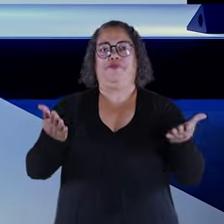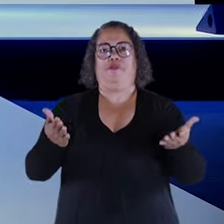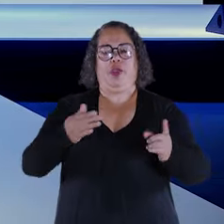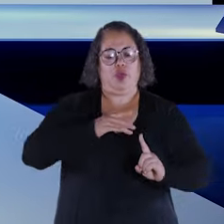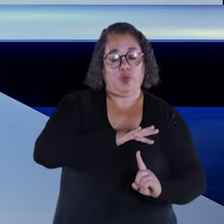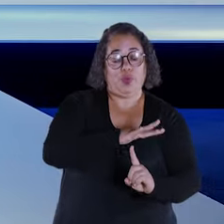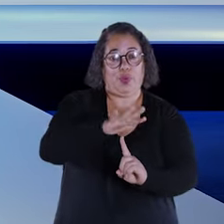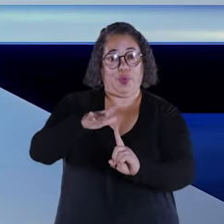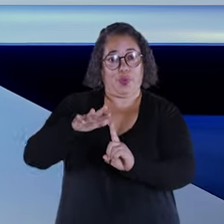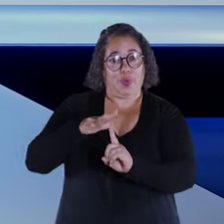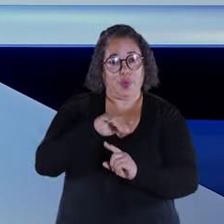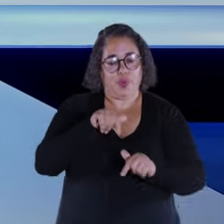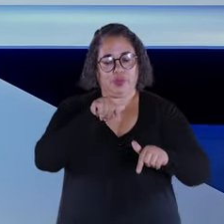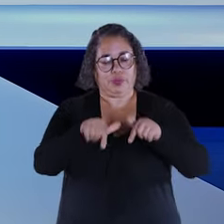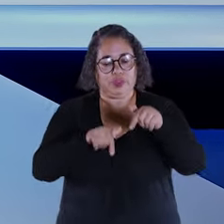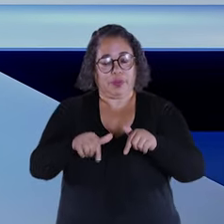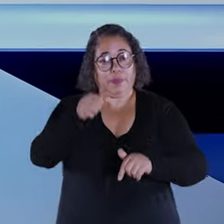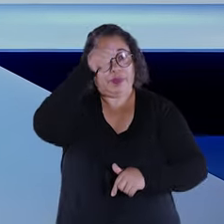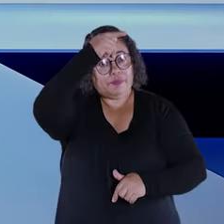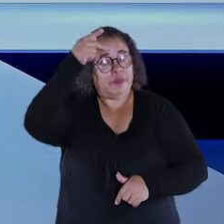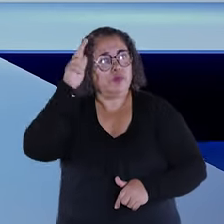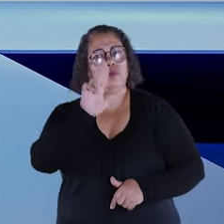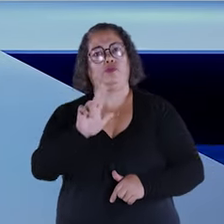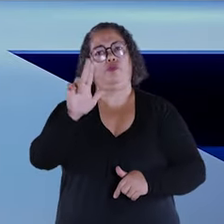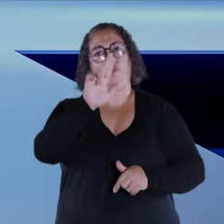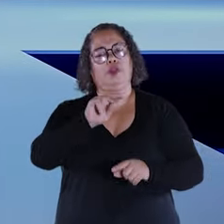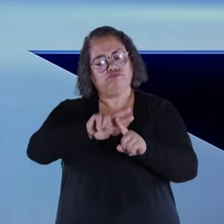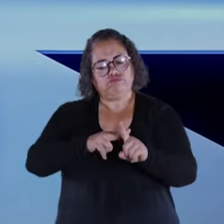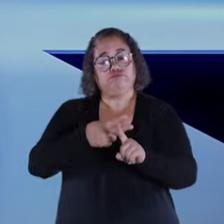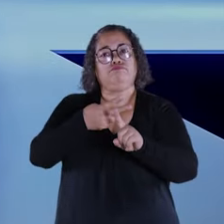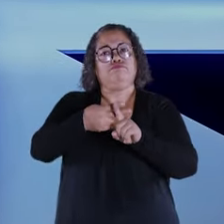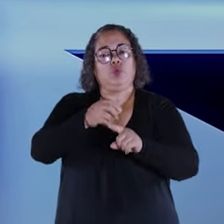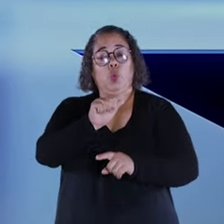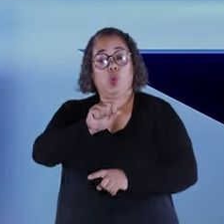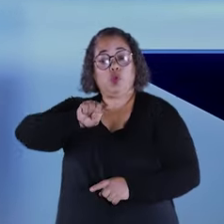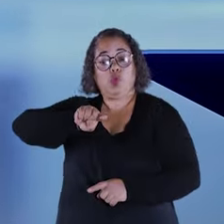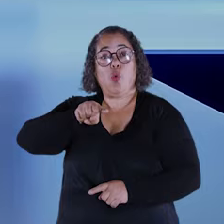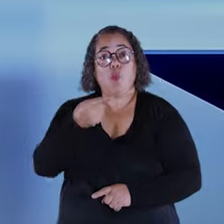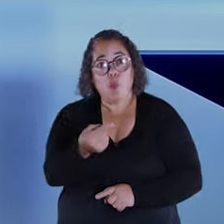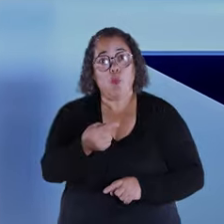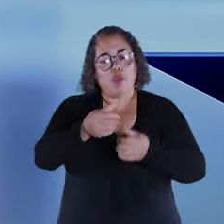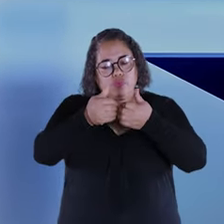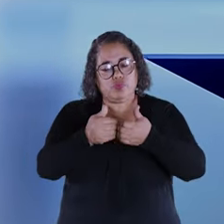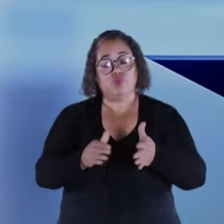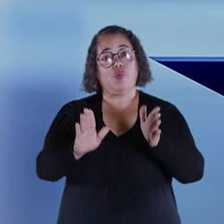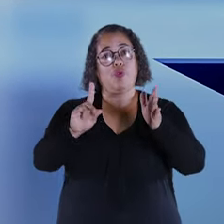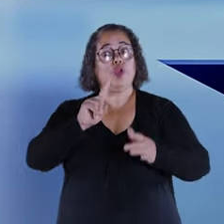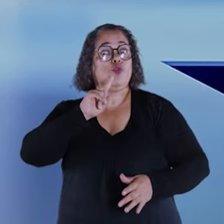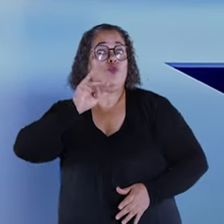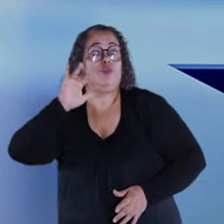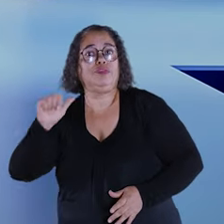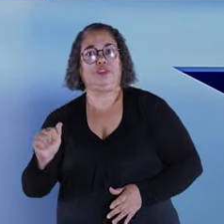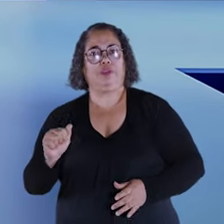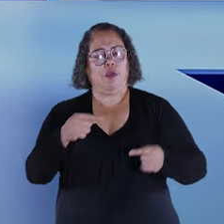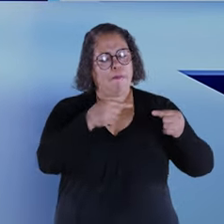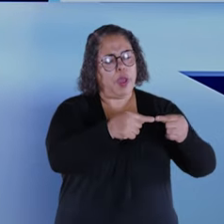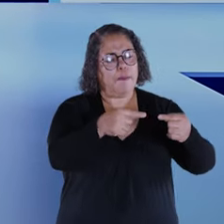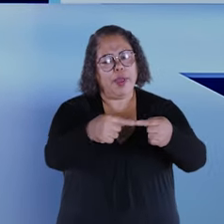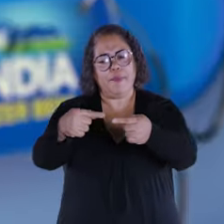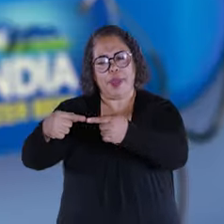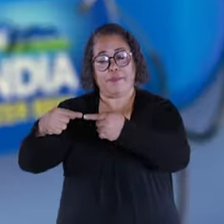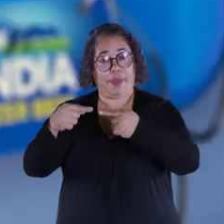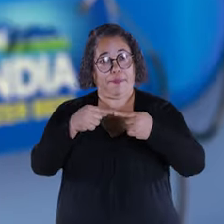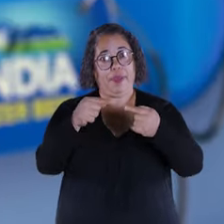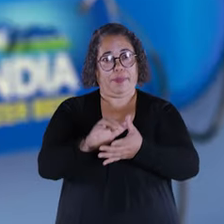Pessoal, o mega feirão de empregos da Prefeitura de Uberlândia bateu o recorde com mais de 8 mil vagas de emprego num único